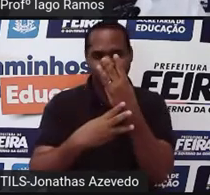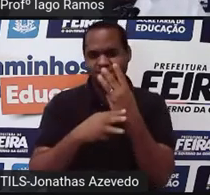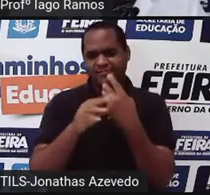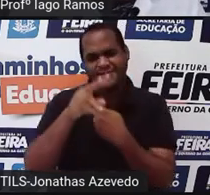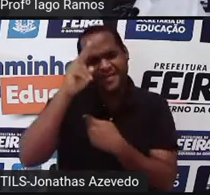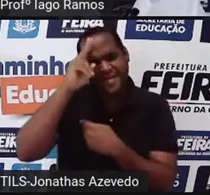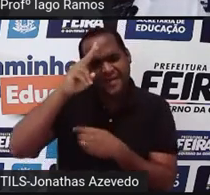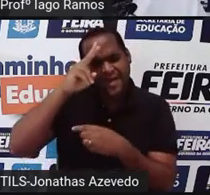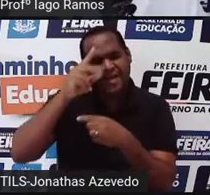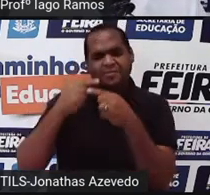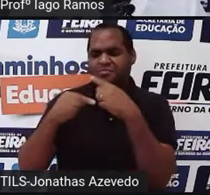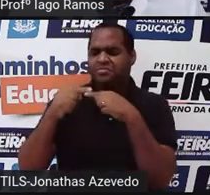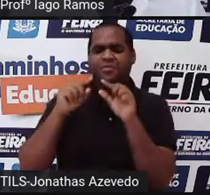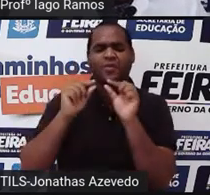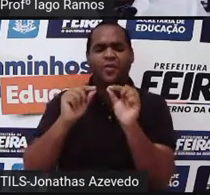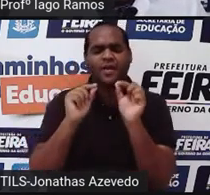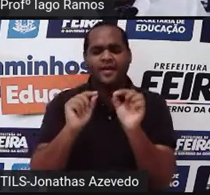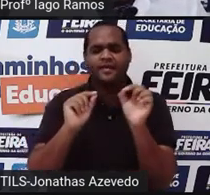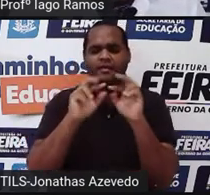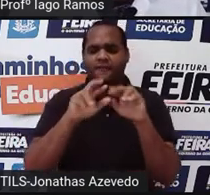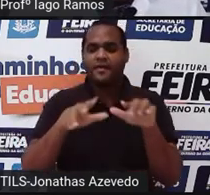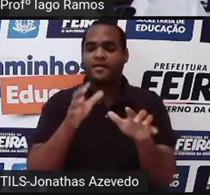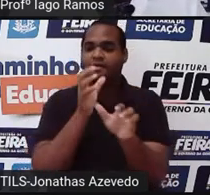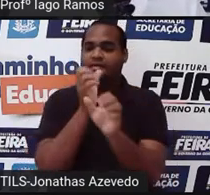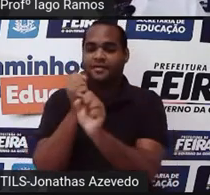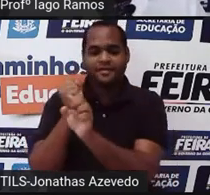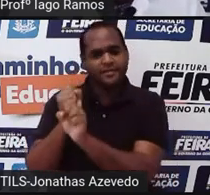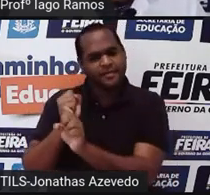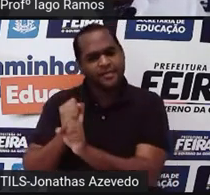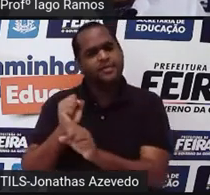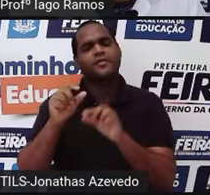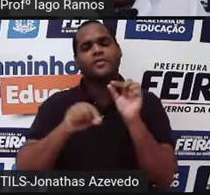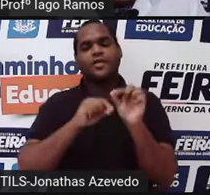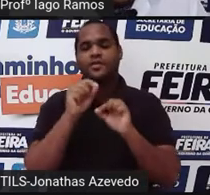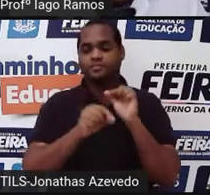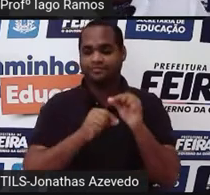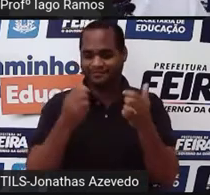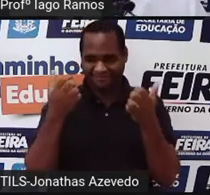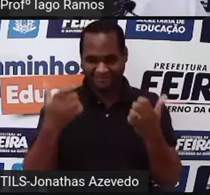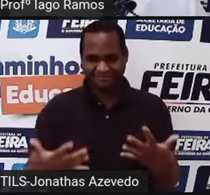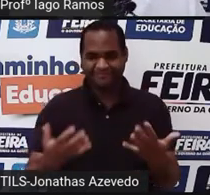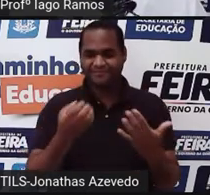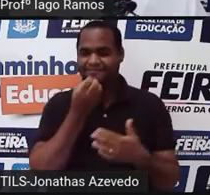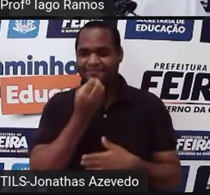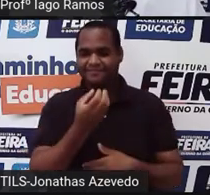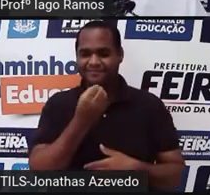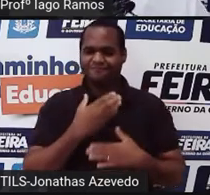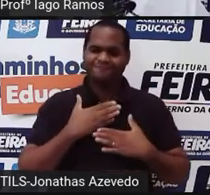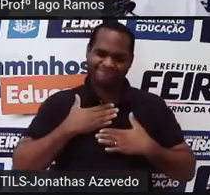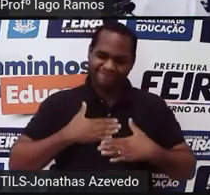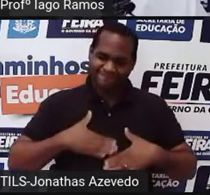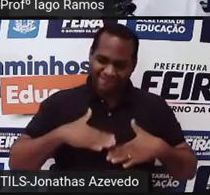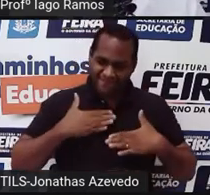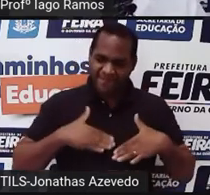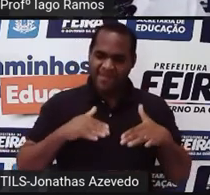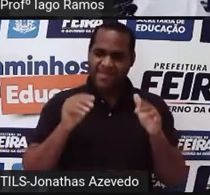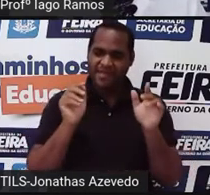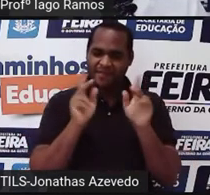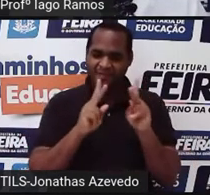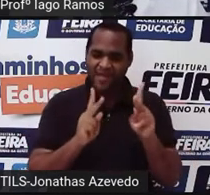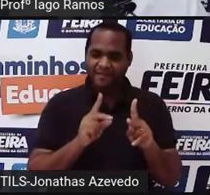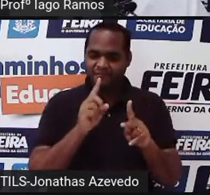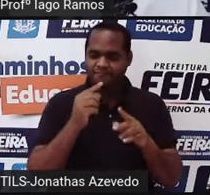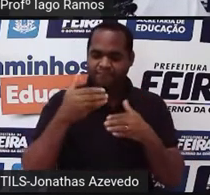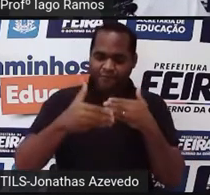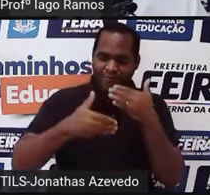o que é isso, que tipo de cálculo é esse, enfim, tá? Mas vamos devagarzinho, uma coisa de cada